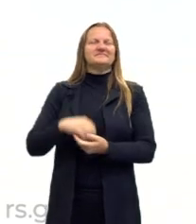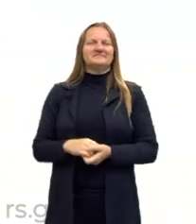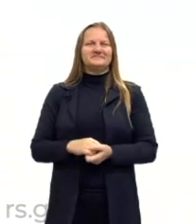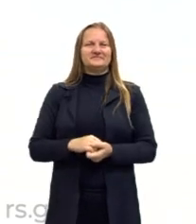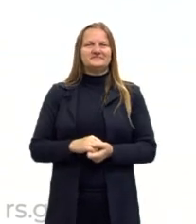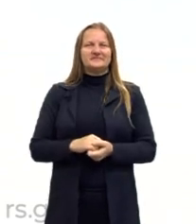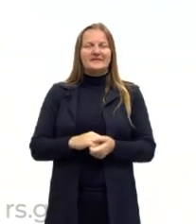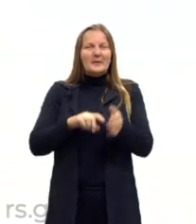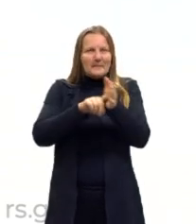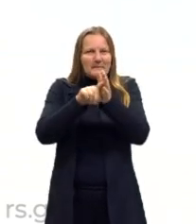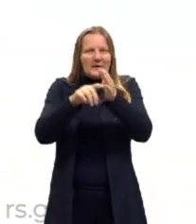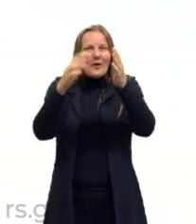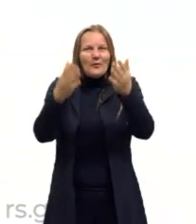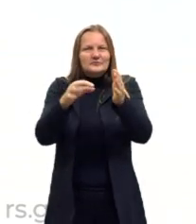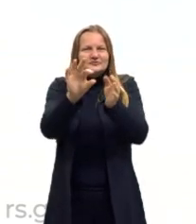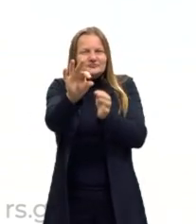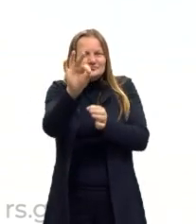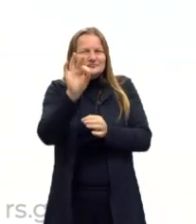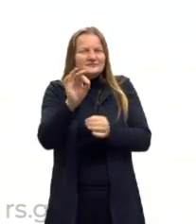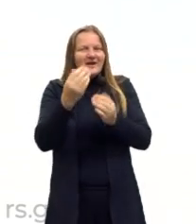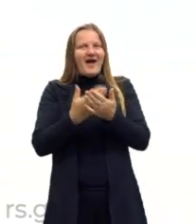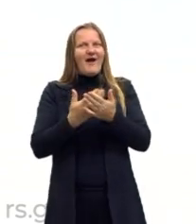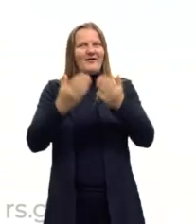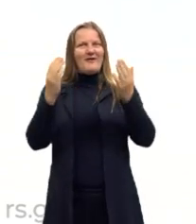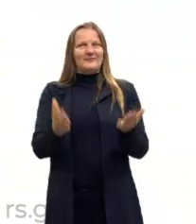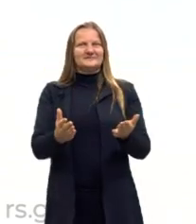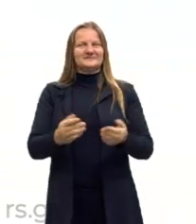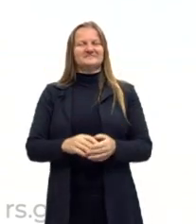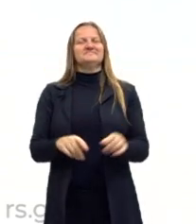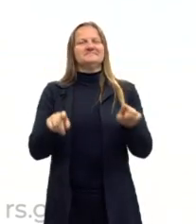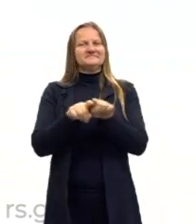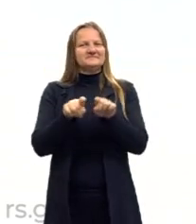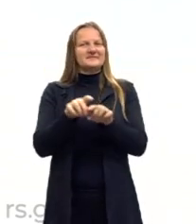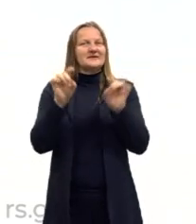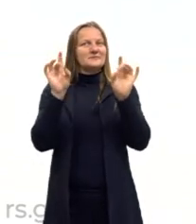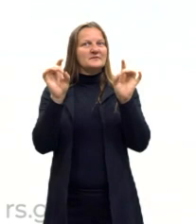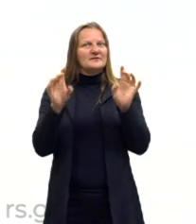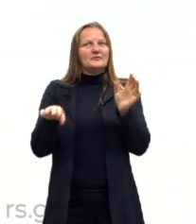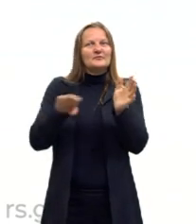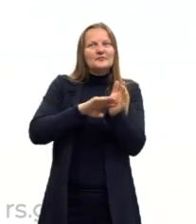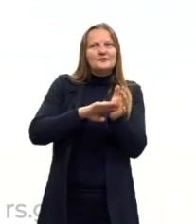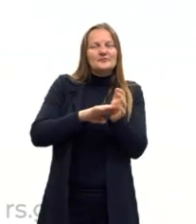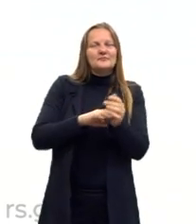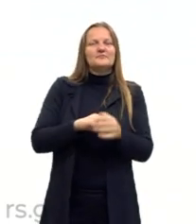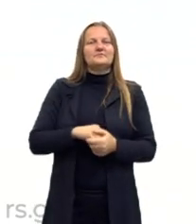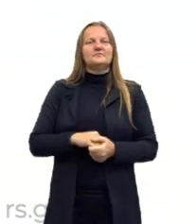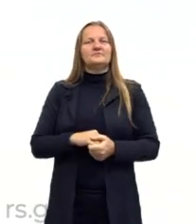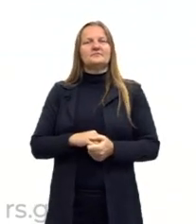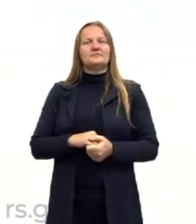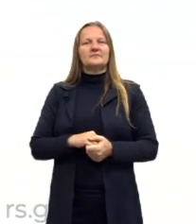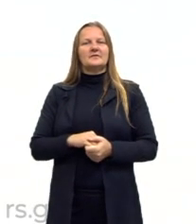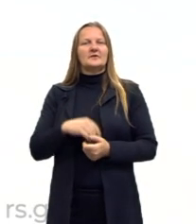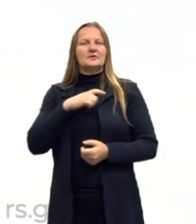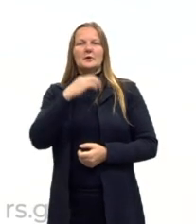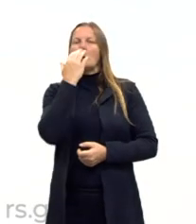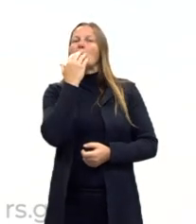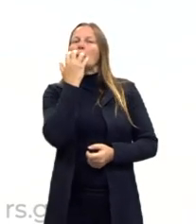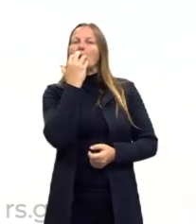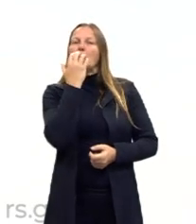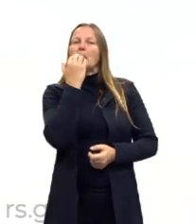algumas das questões que nós vamos puxar no decorrer da aula de hoje, especialmente quando nós chegarmos lá no nosso amigo Friedrich Nietzsche.